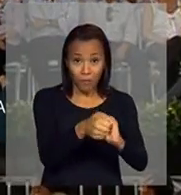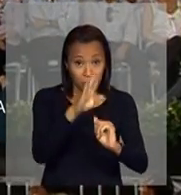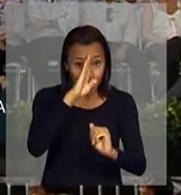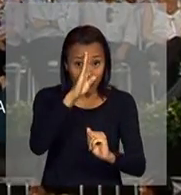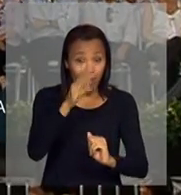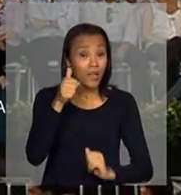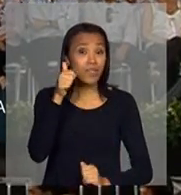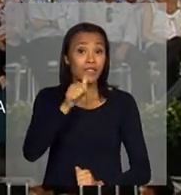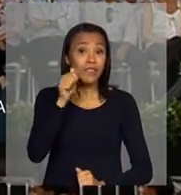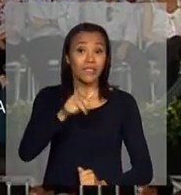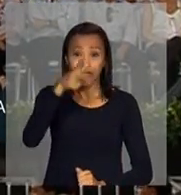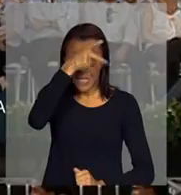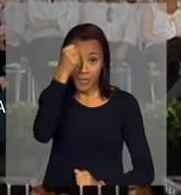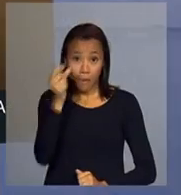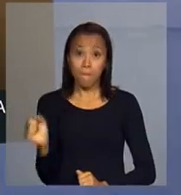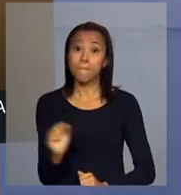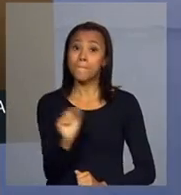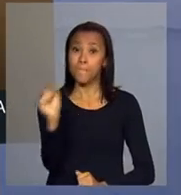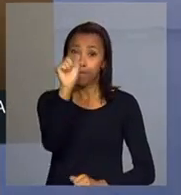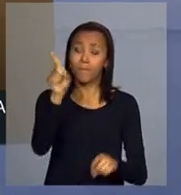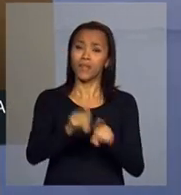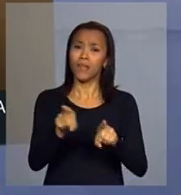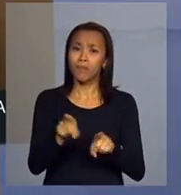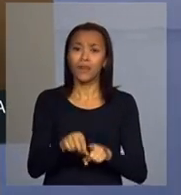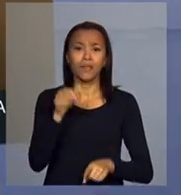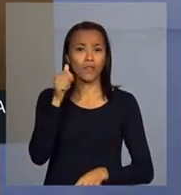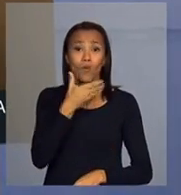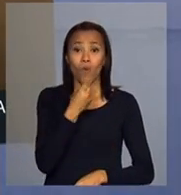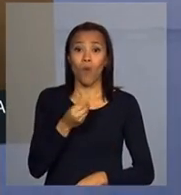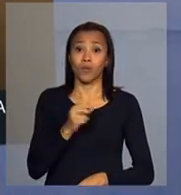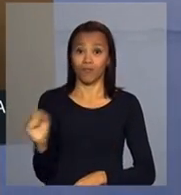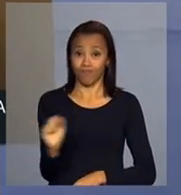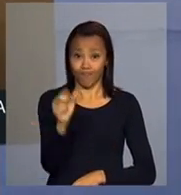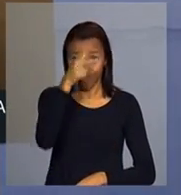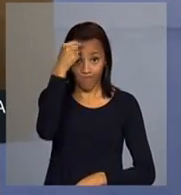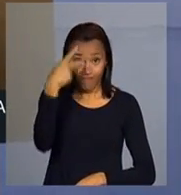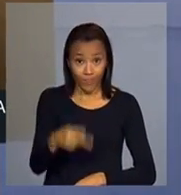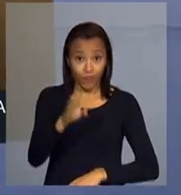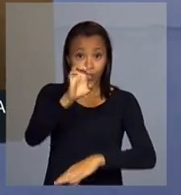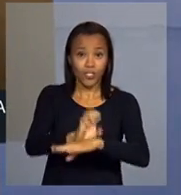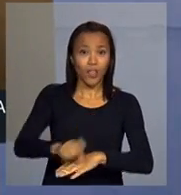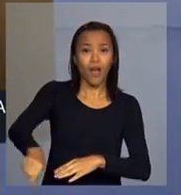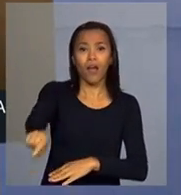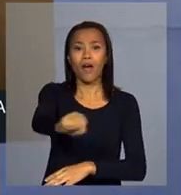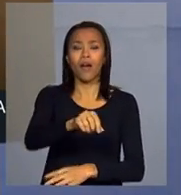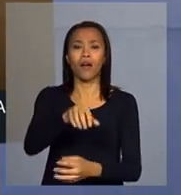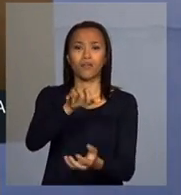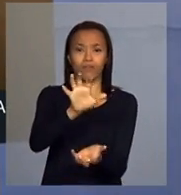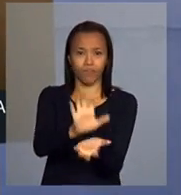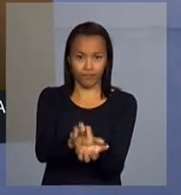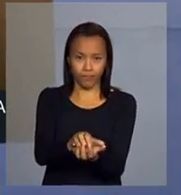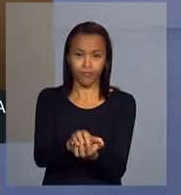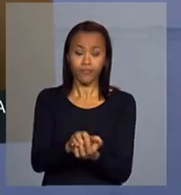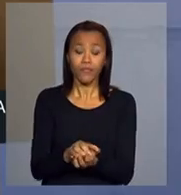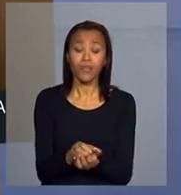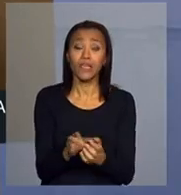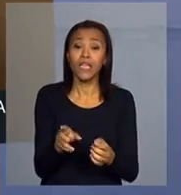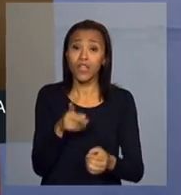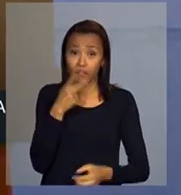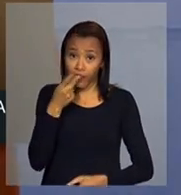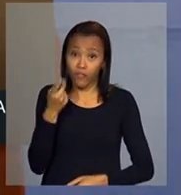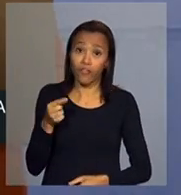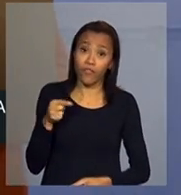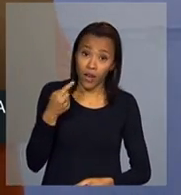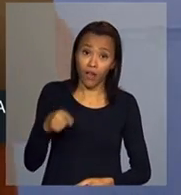prefeitas e todos os prefeitos de Pernambuco. E dizer a eles que